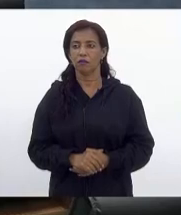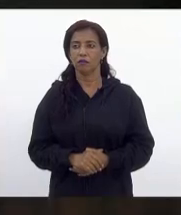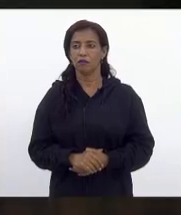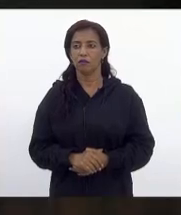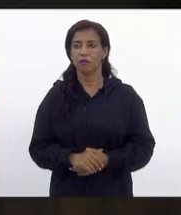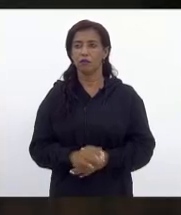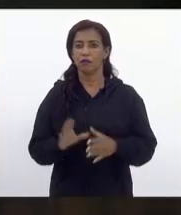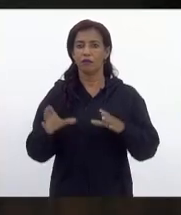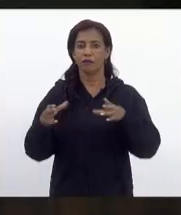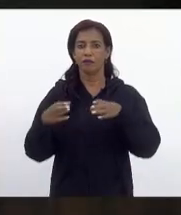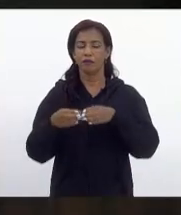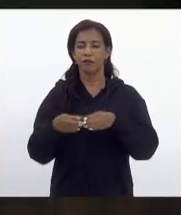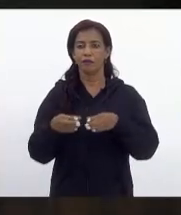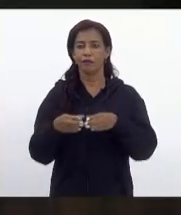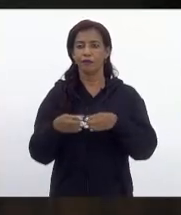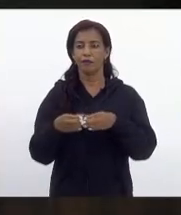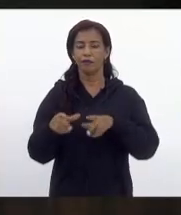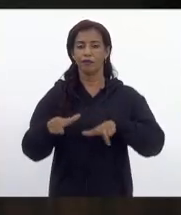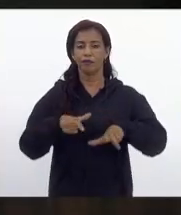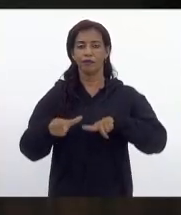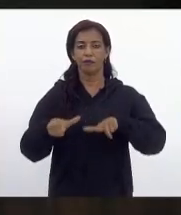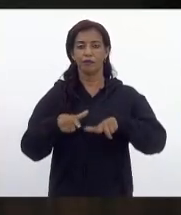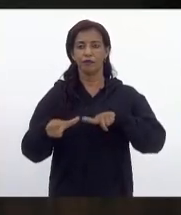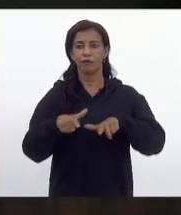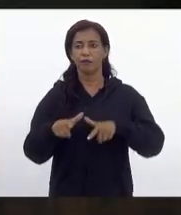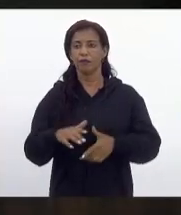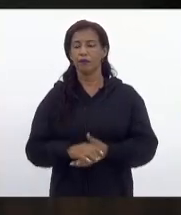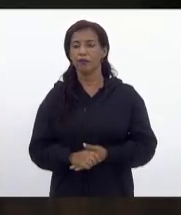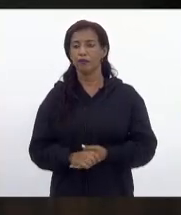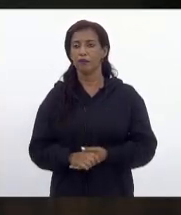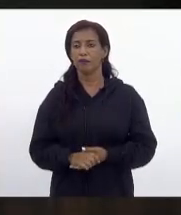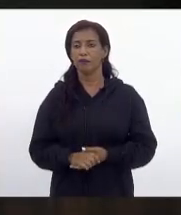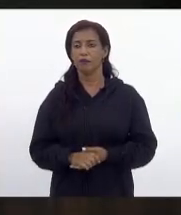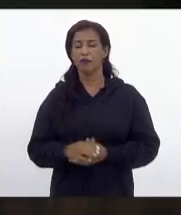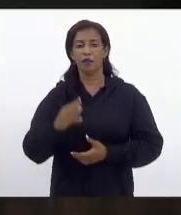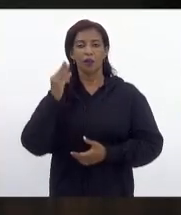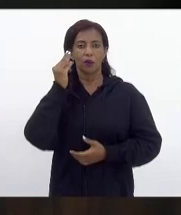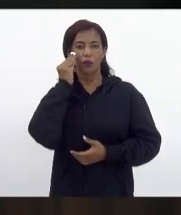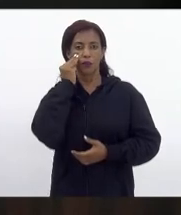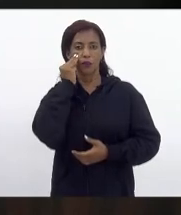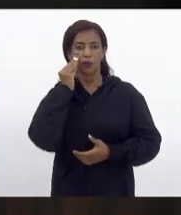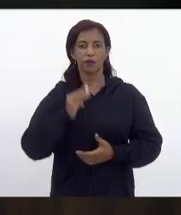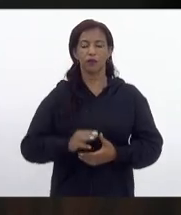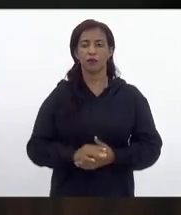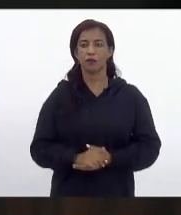Pela Comissão de Trabalho, deputada Mônica Francisco.